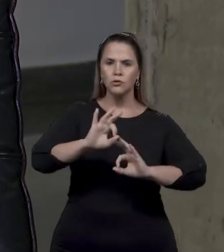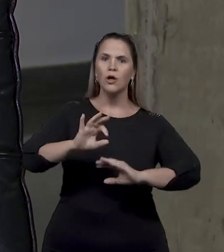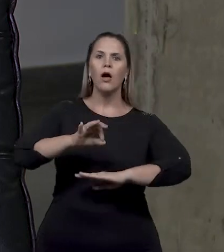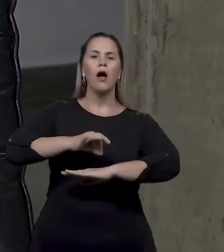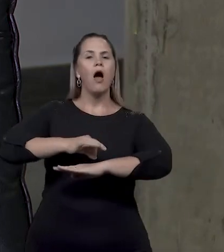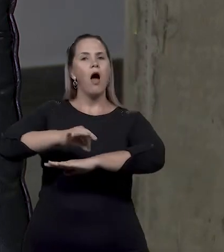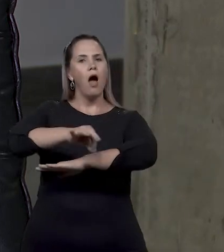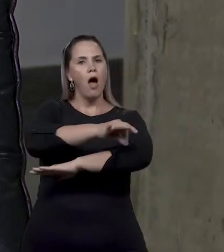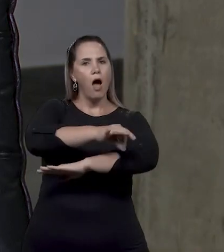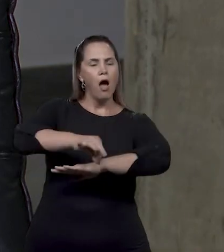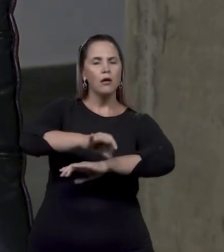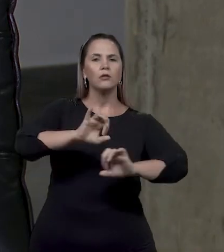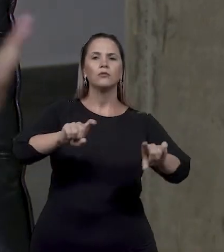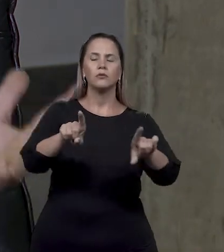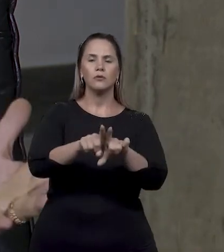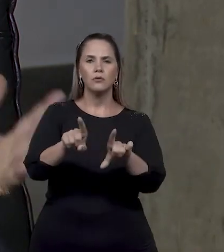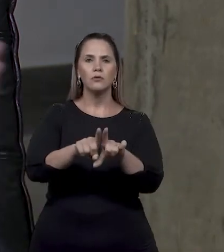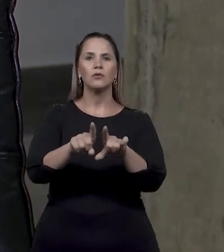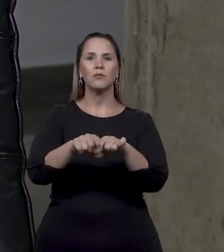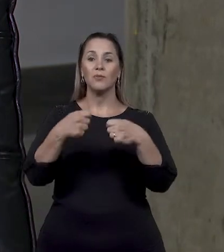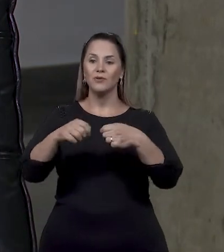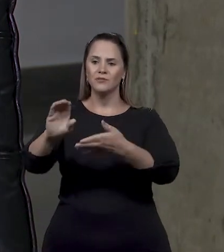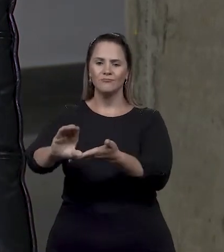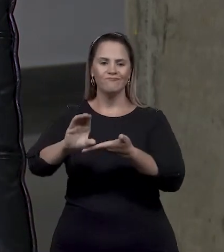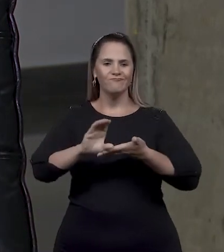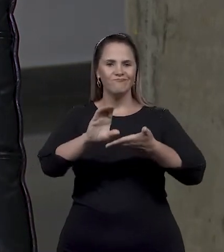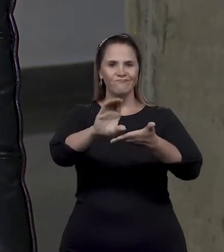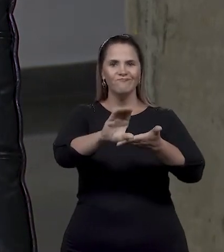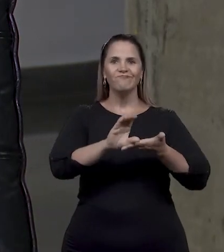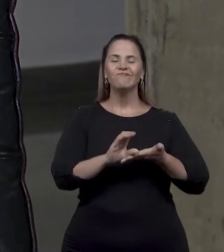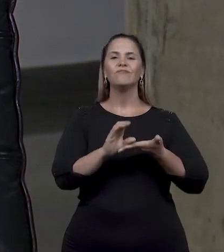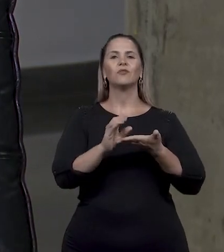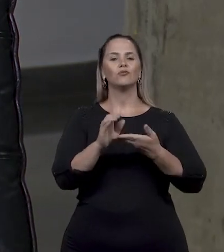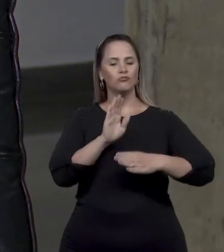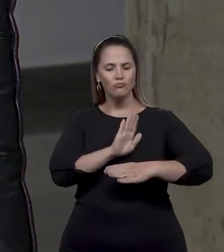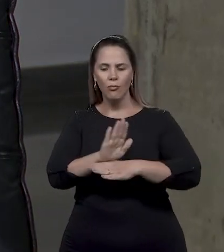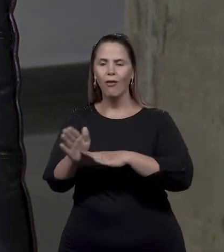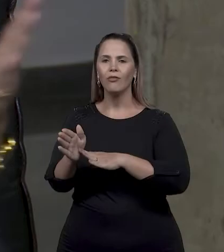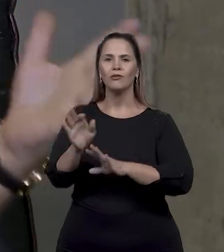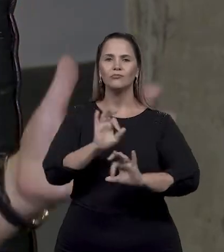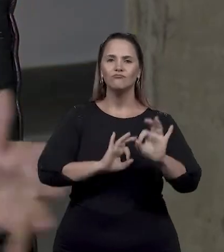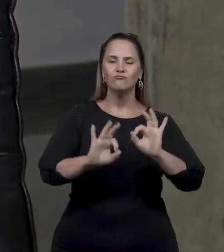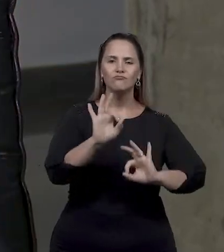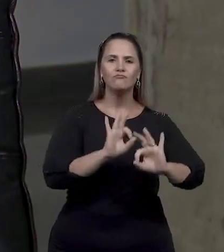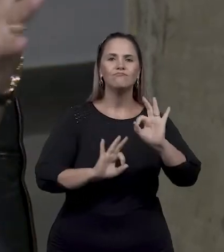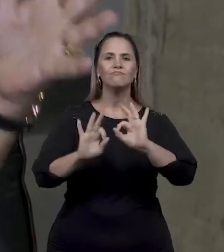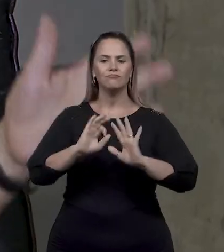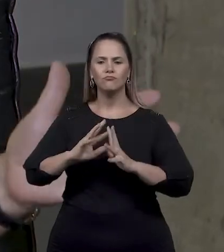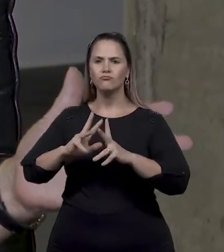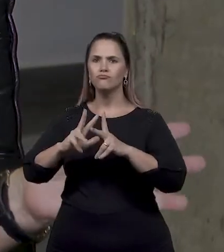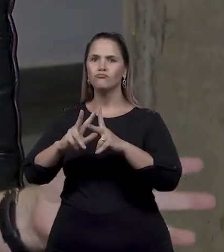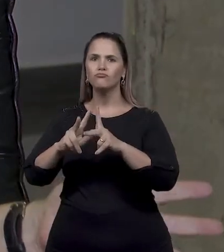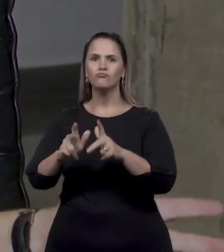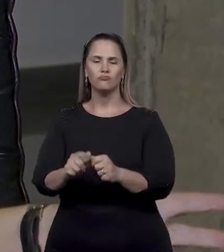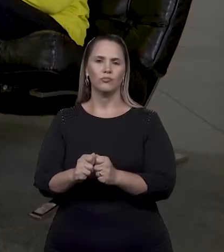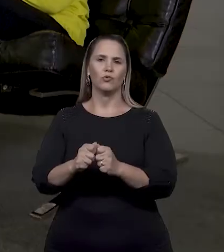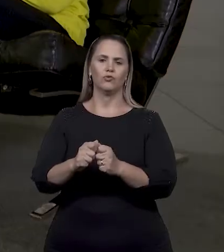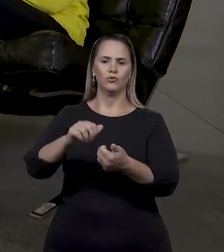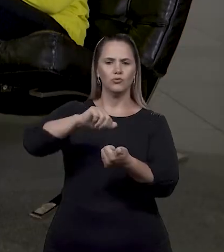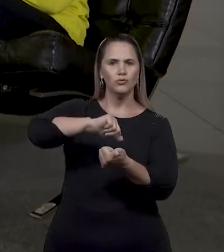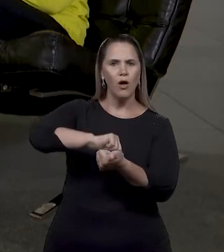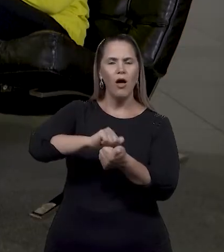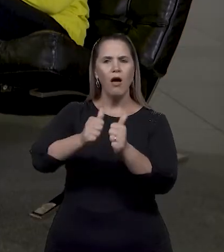A arquitetônica, dependemos também de recursos financeiros, para arrumar qualquer coisa